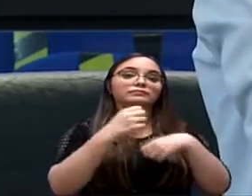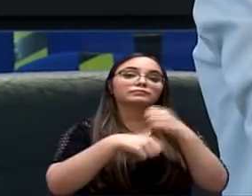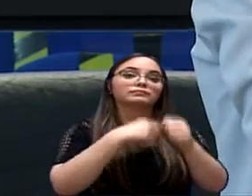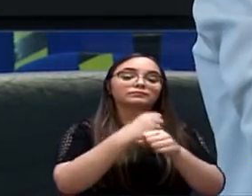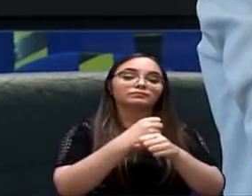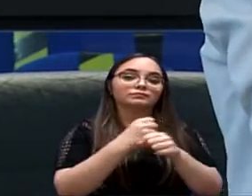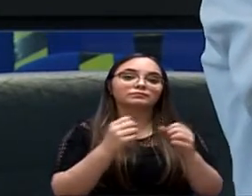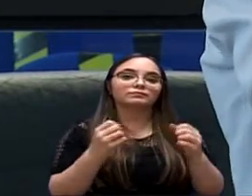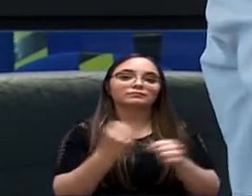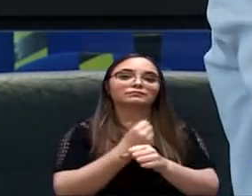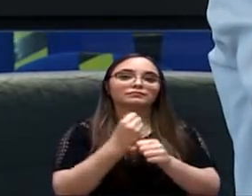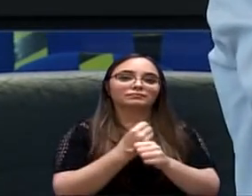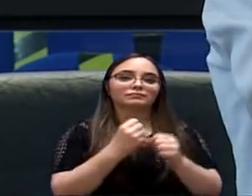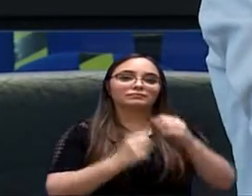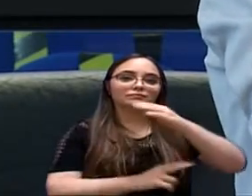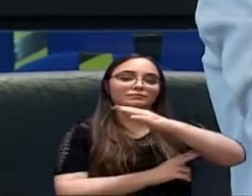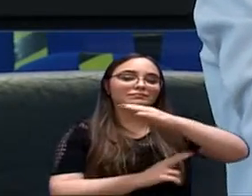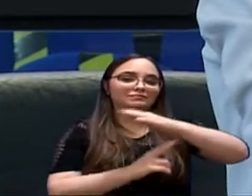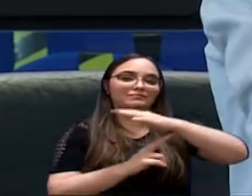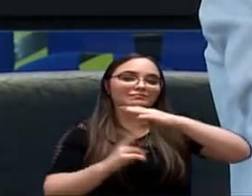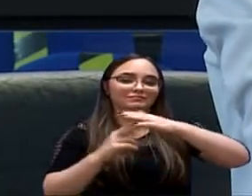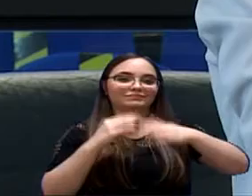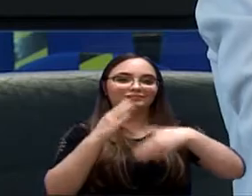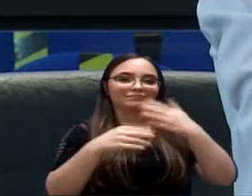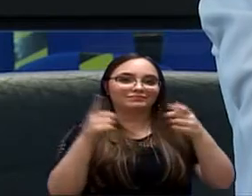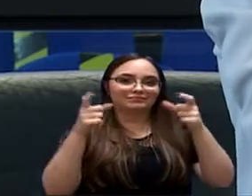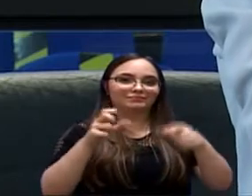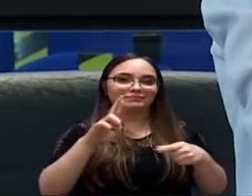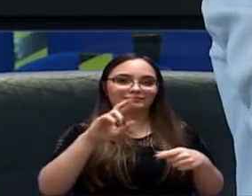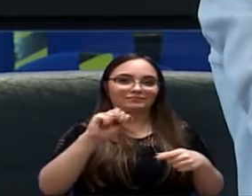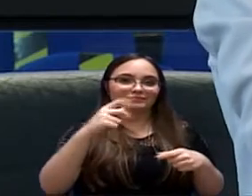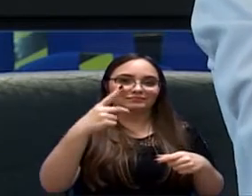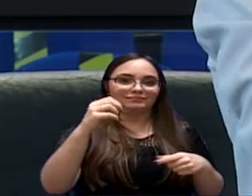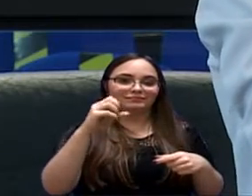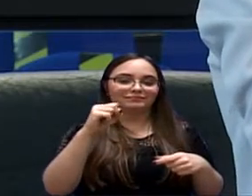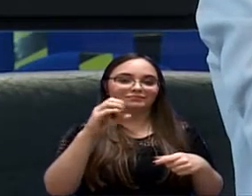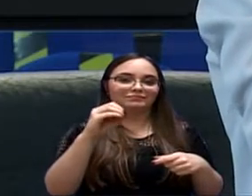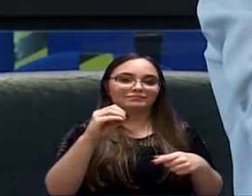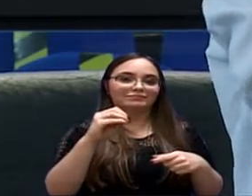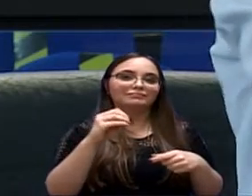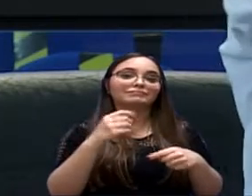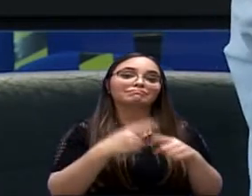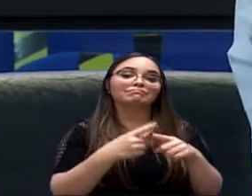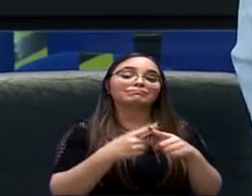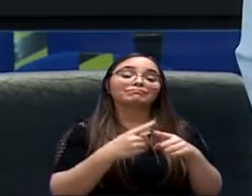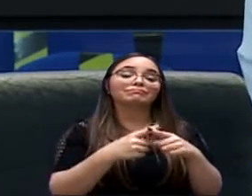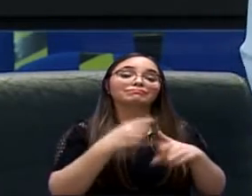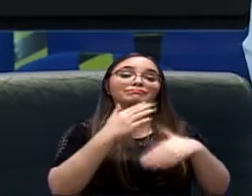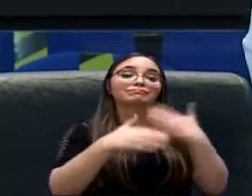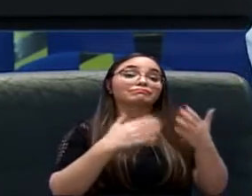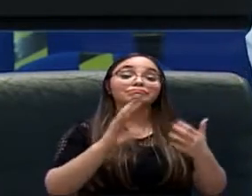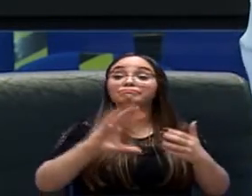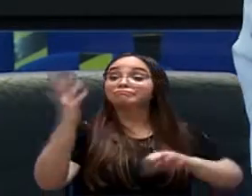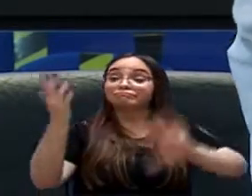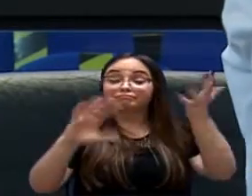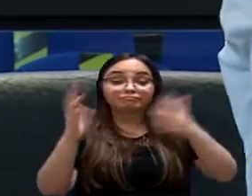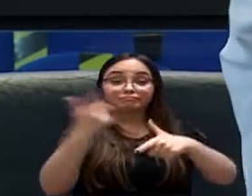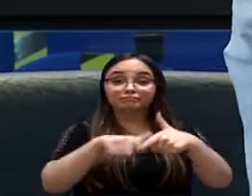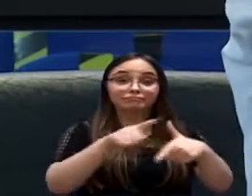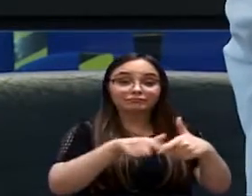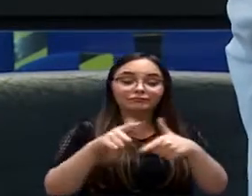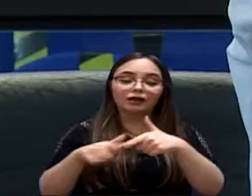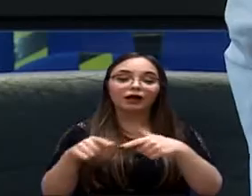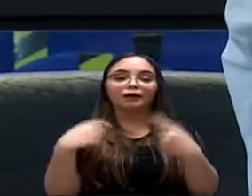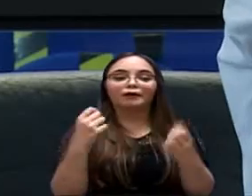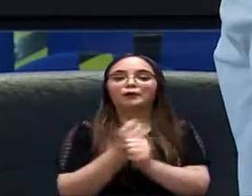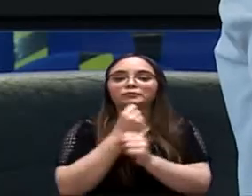pontinha ridícula que foi criada lá a pinguela sobre a Raposo. Aquilo foi a grande compensação depois que eu causei um impacto tremendo num bairro que era